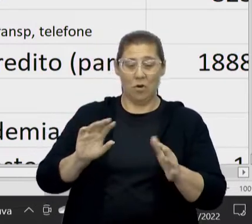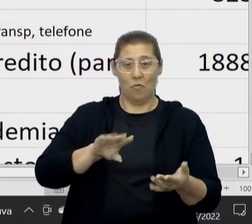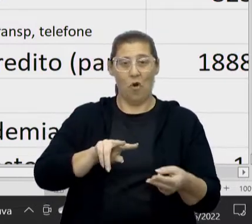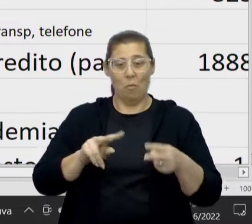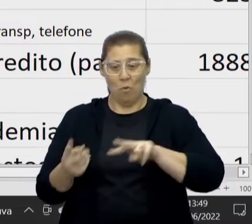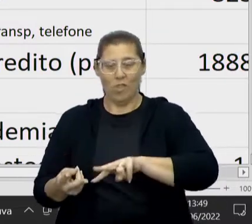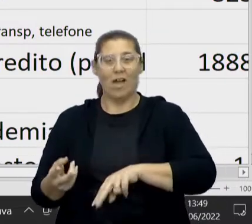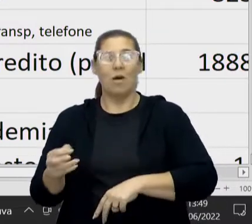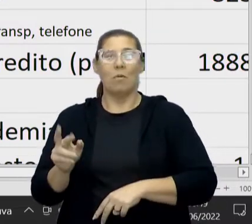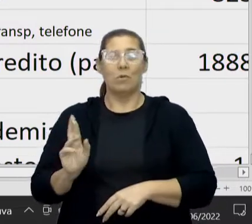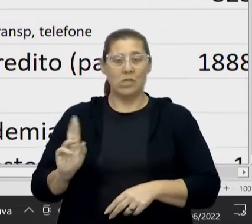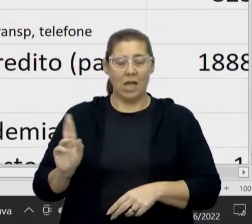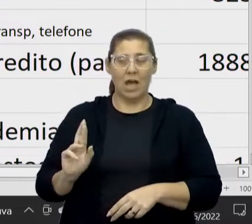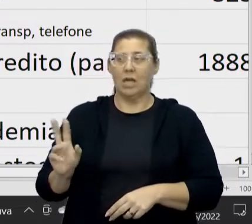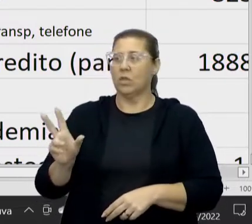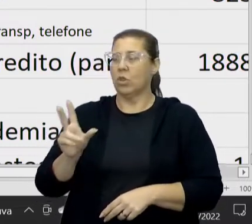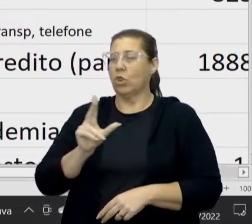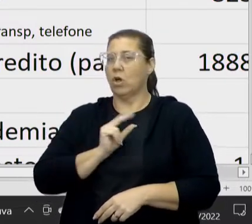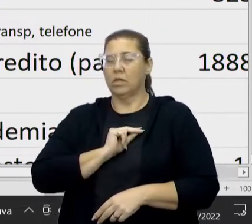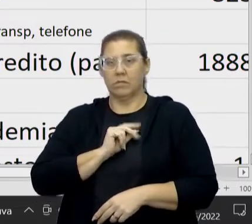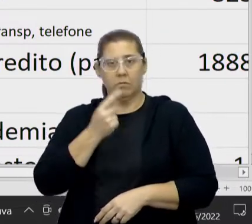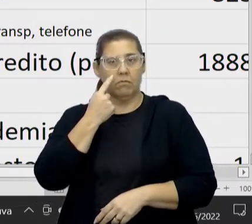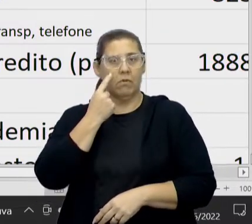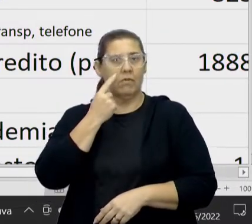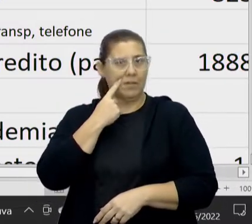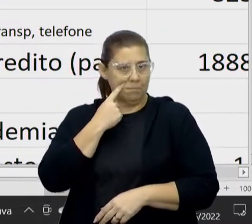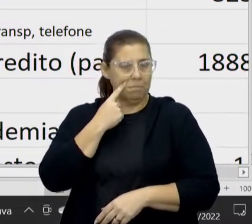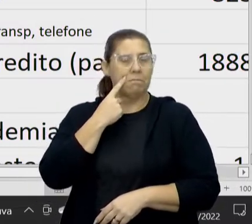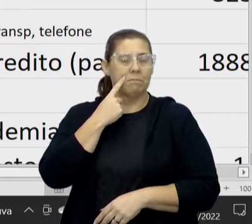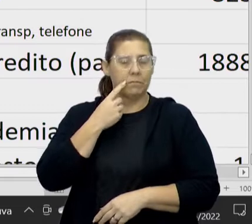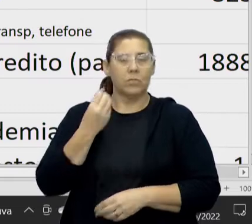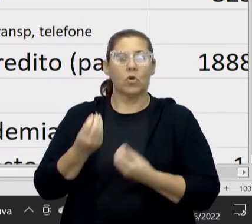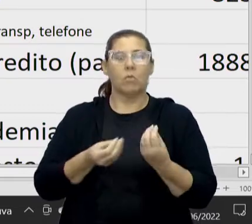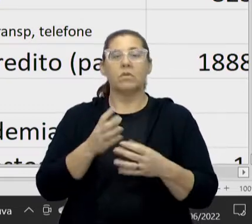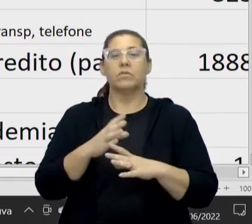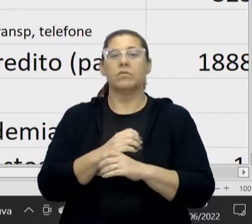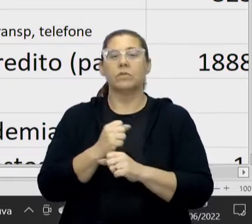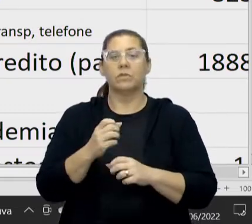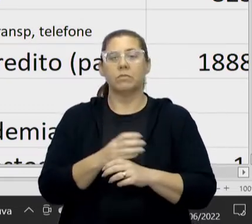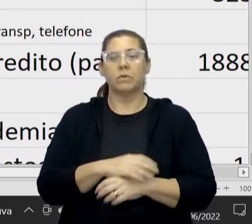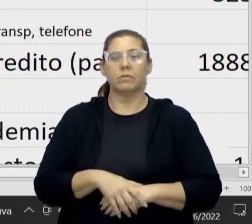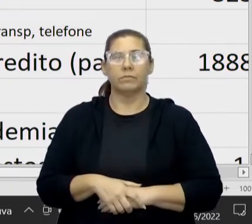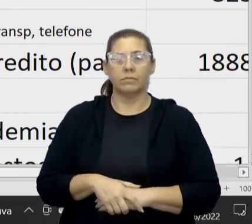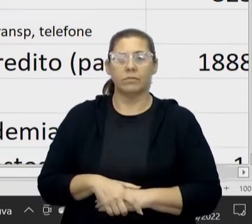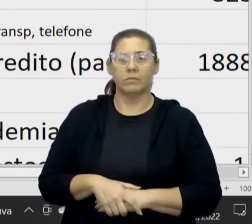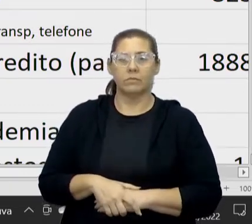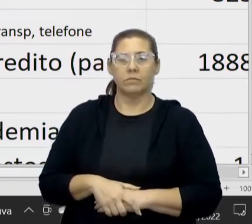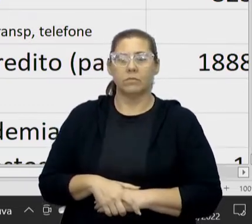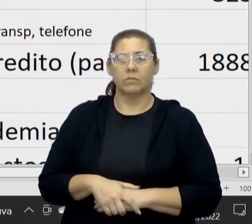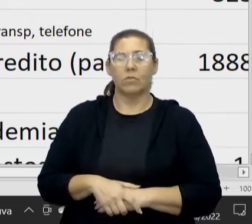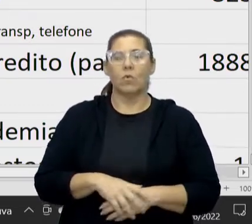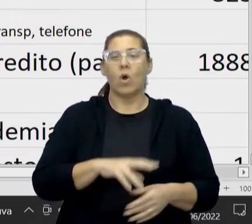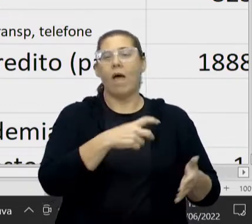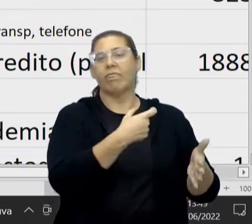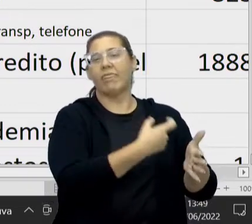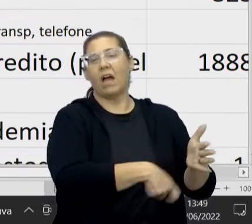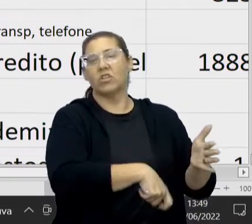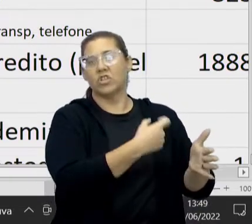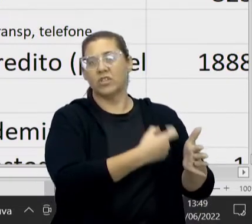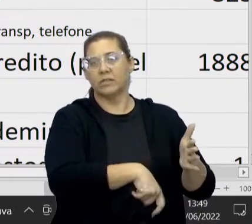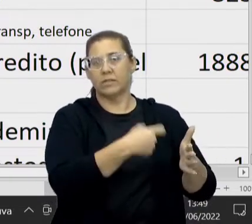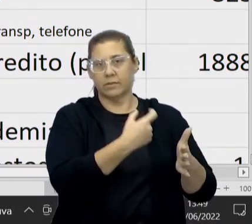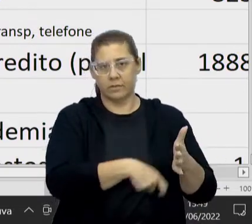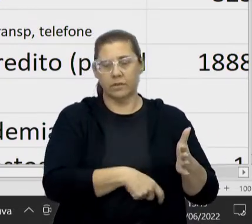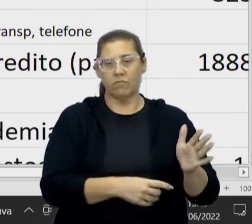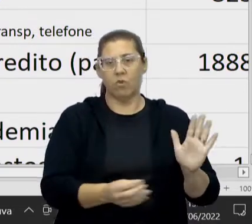Ainda mais atualmente. Atualmente. Vocês vão ver aí como que a gente vai fazer essas contas. Eu vou colocar aqui a taxa cambial. E vamos